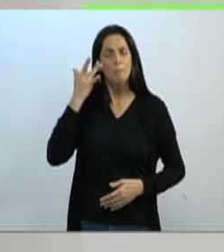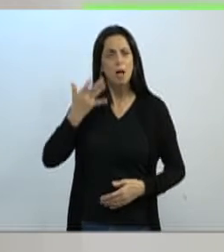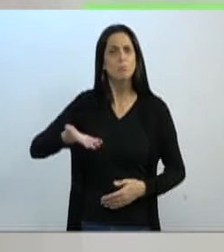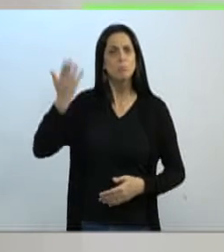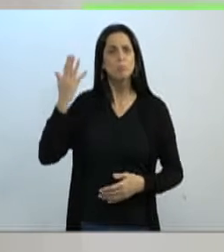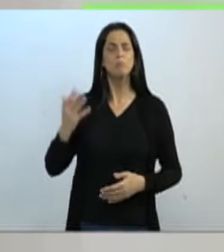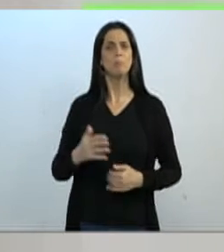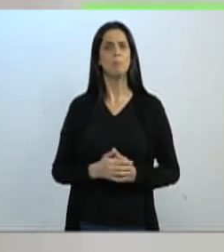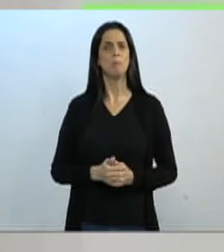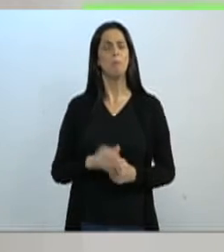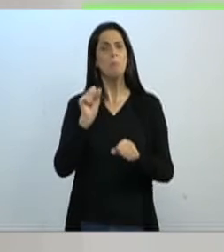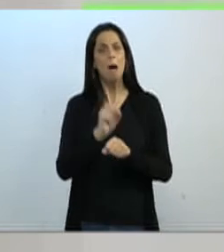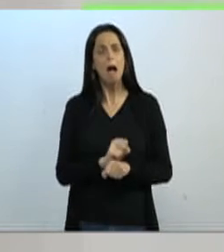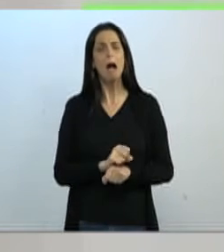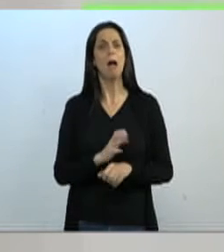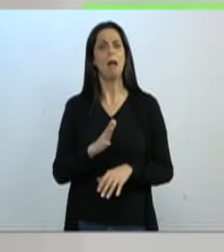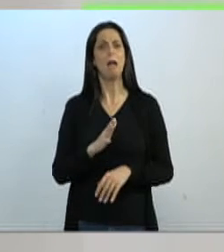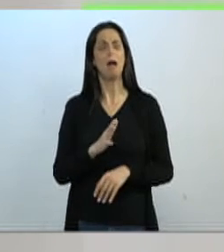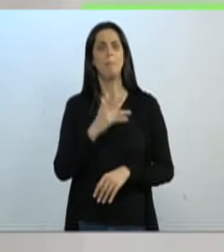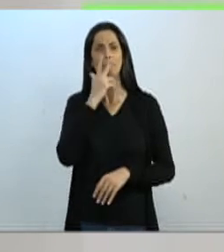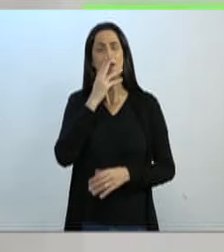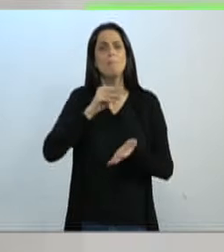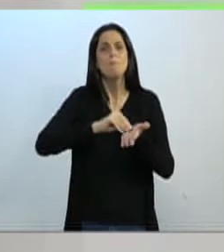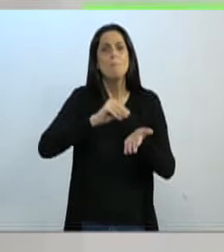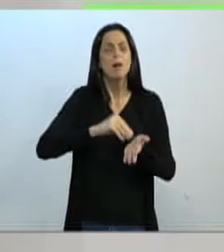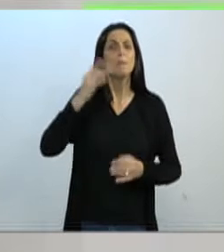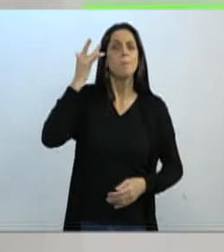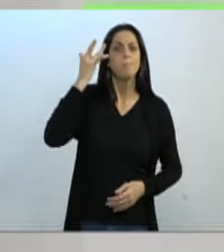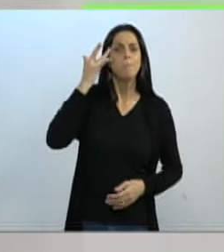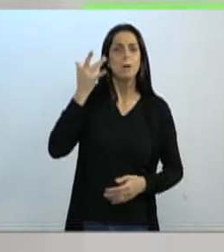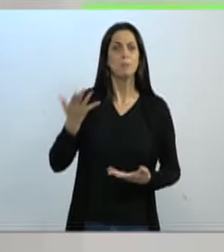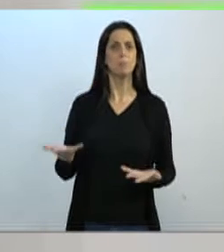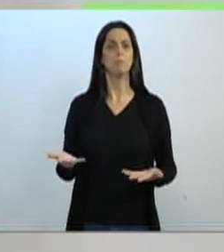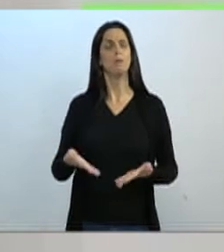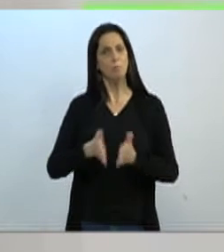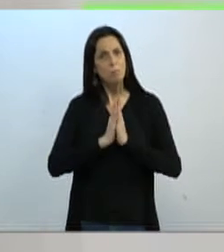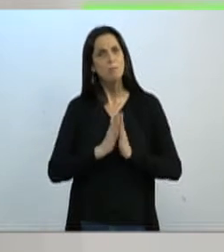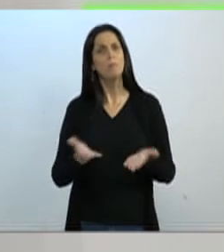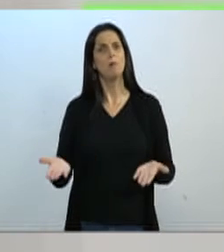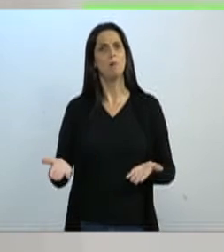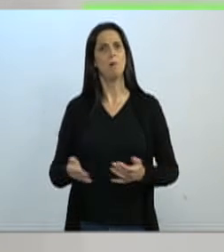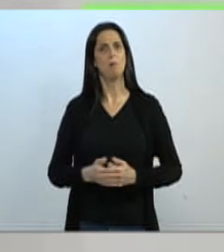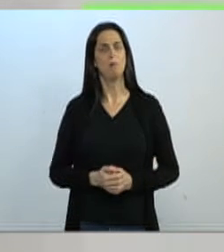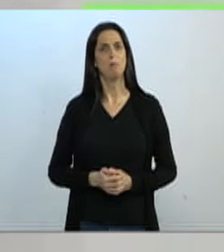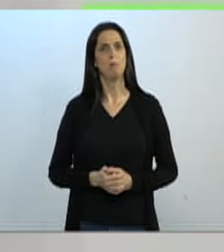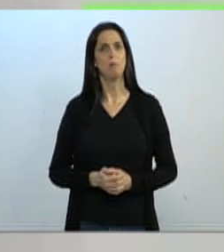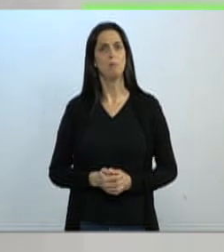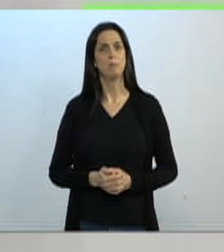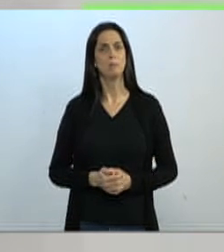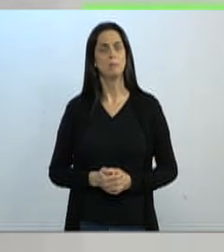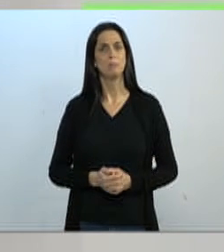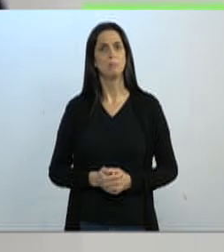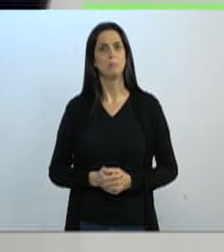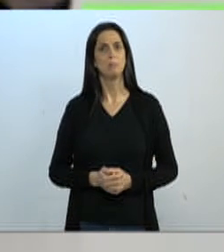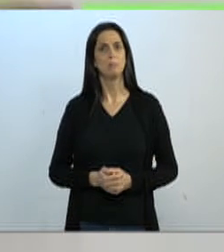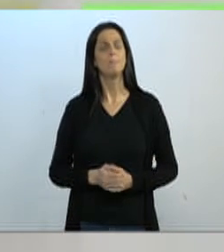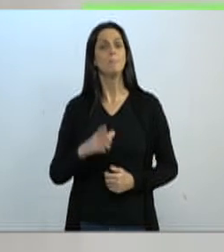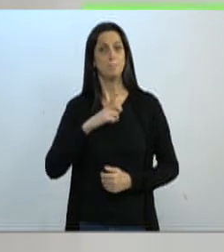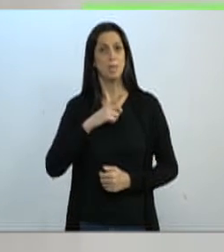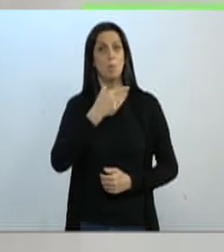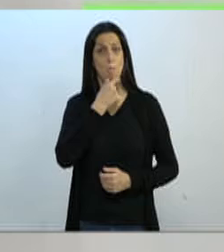venham para a maturidade parlamentar, por favor. Tostói, um dos maiores